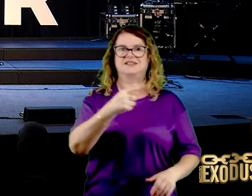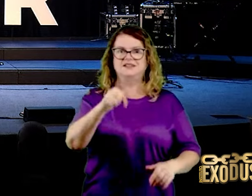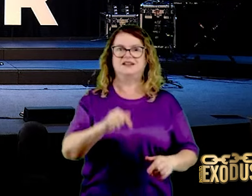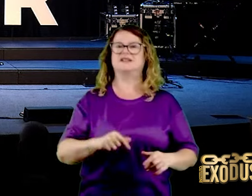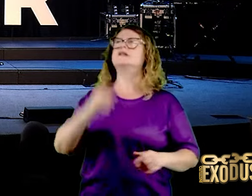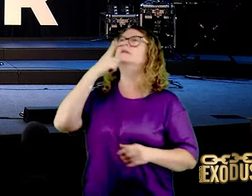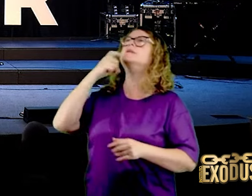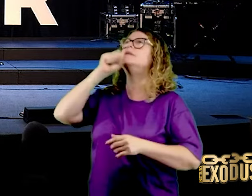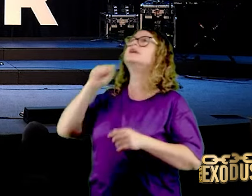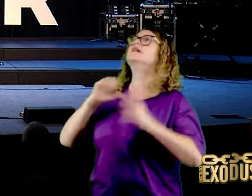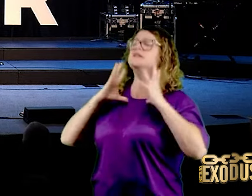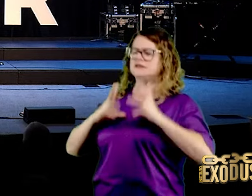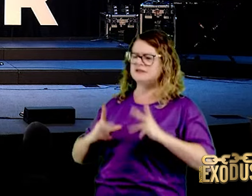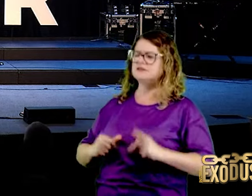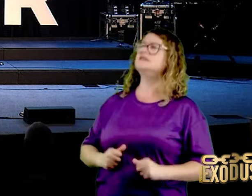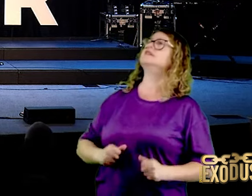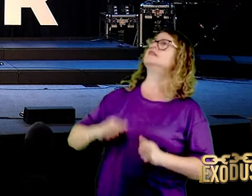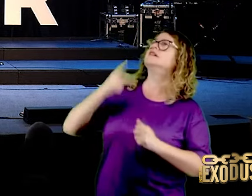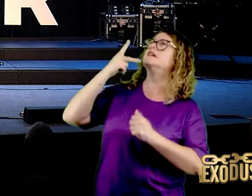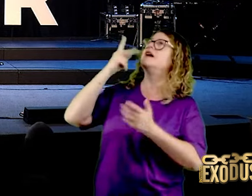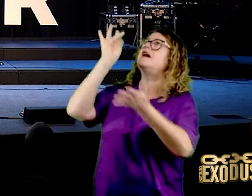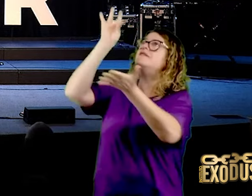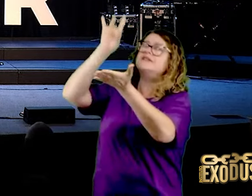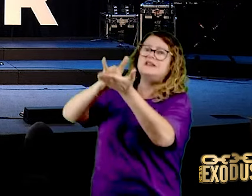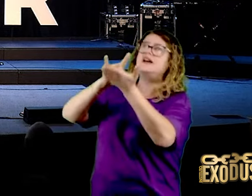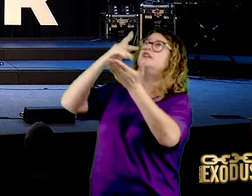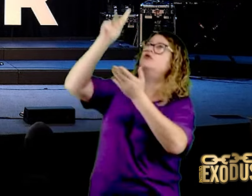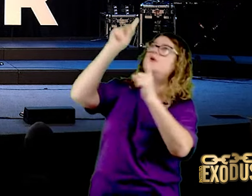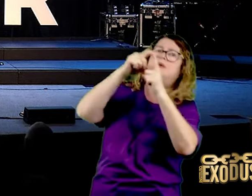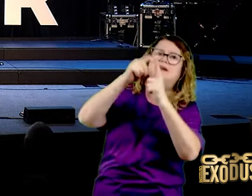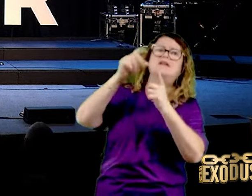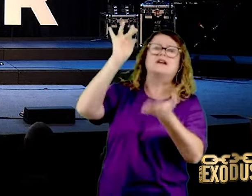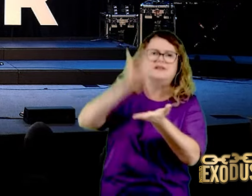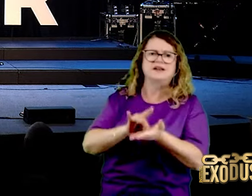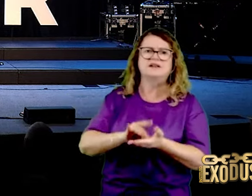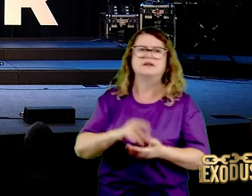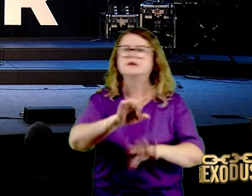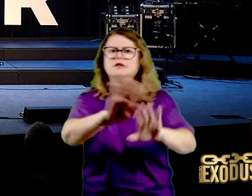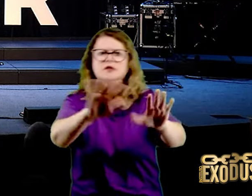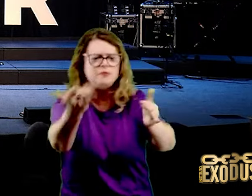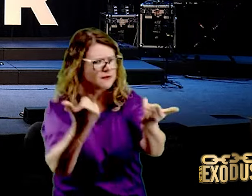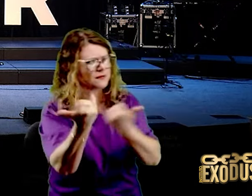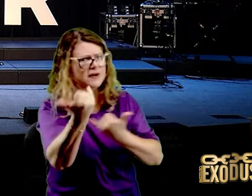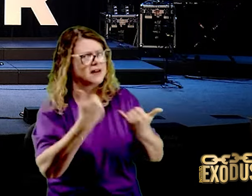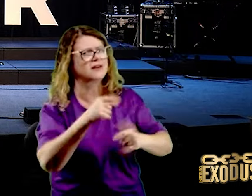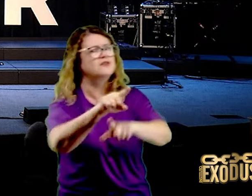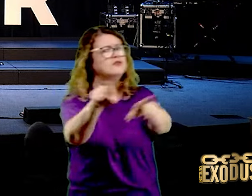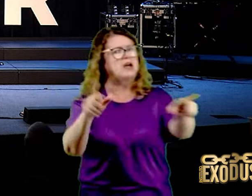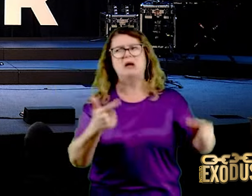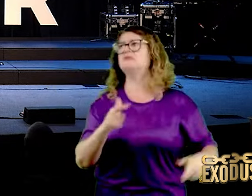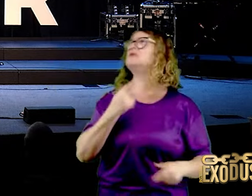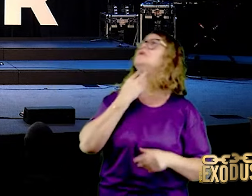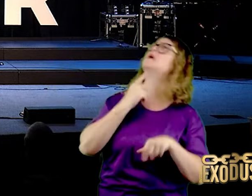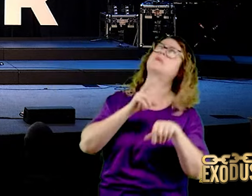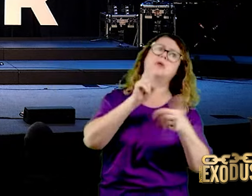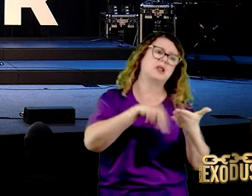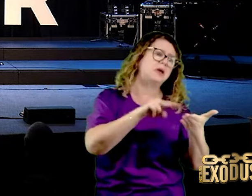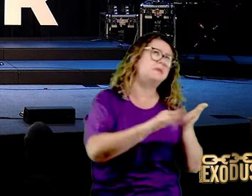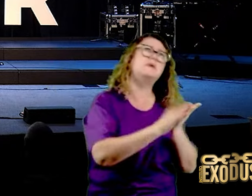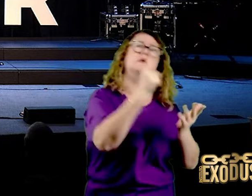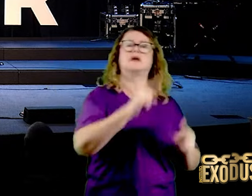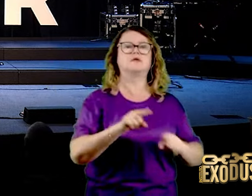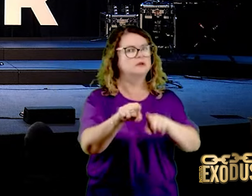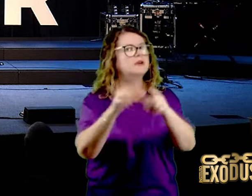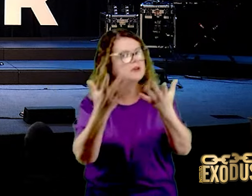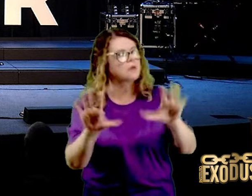verdade, a tua palavra é a verdade. E não me diga que você não tem tempo de ler a Bíblia. Você não quer ler a Bíblia. Vamos